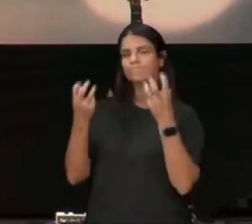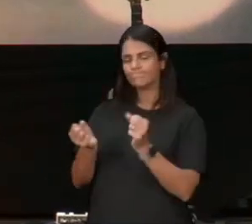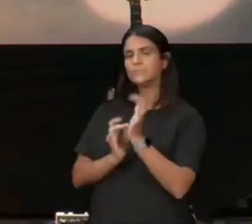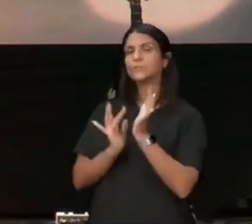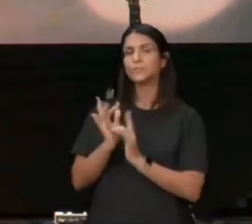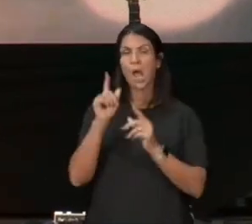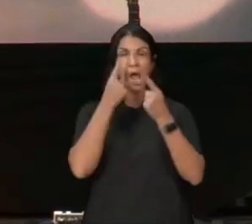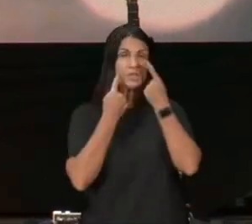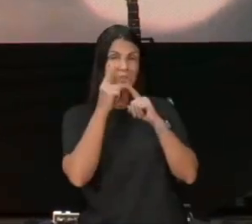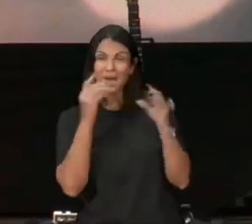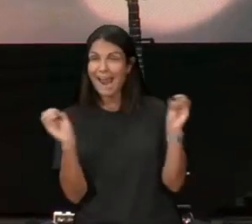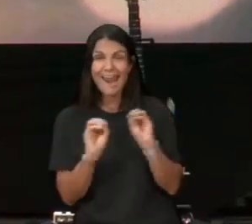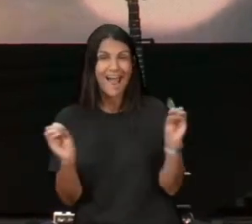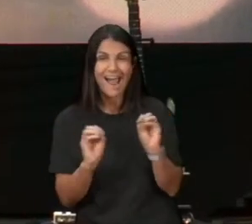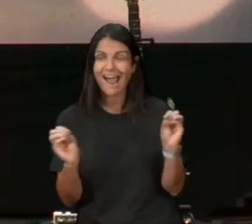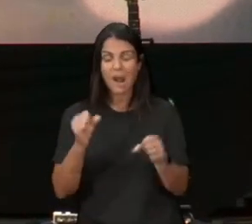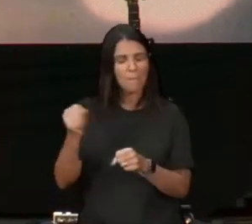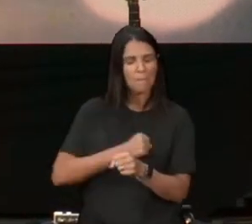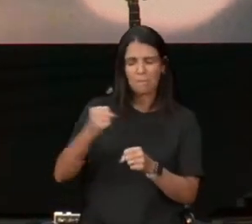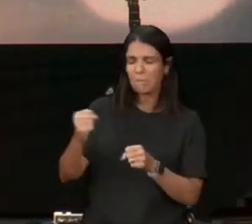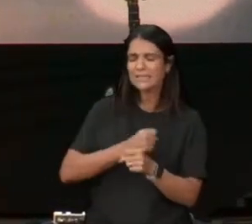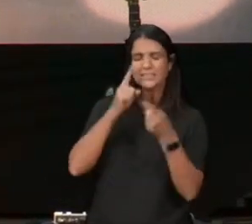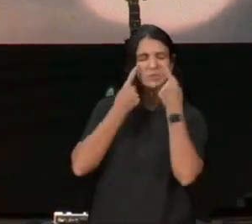ele ficou muitos anos, muitos anos sem chorar,